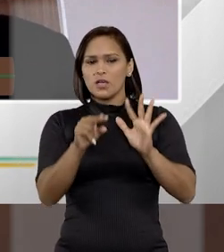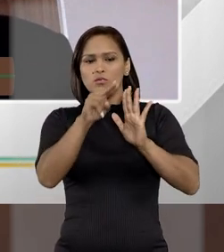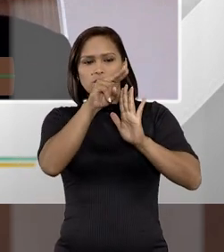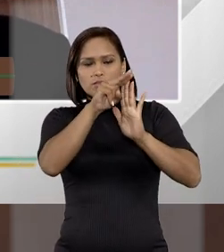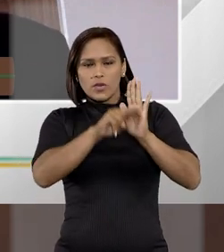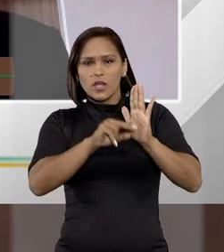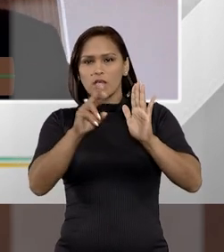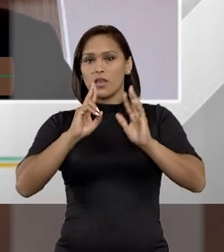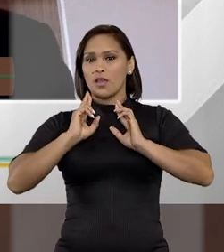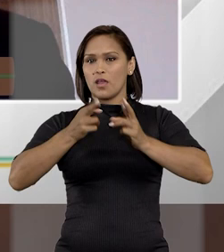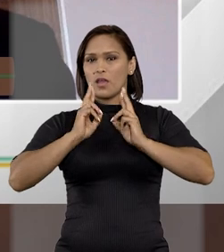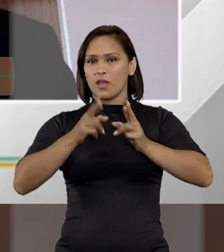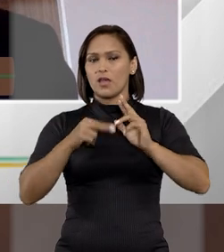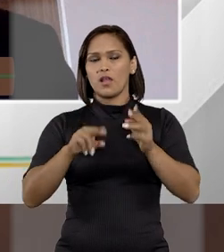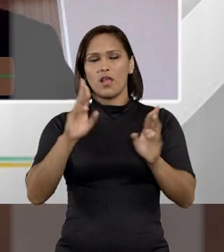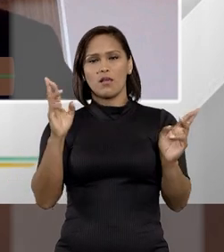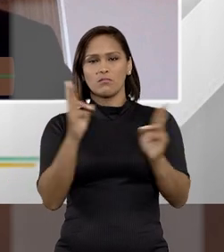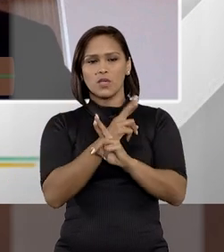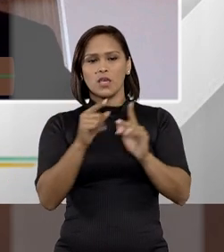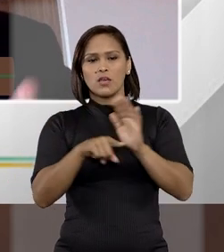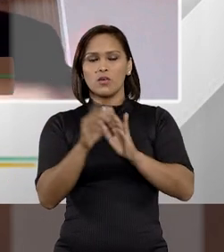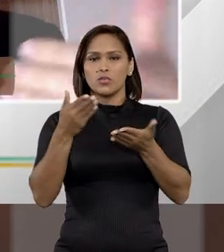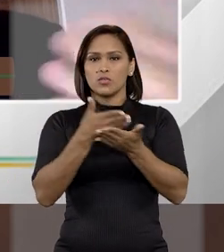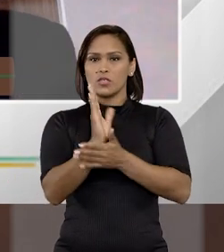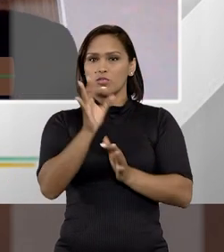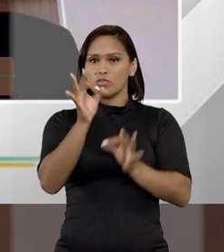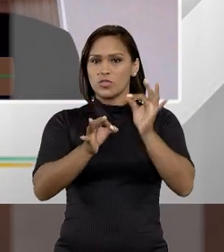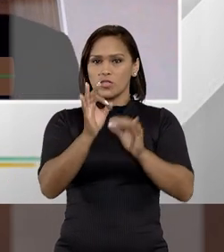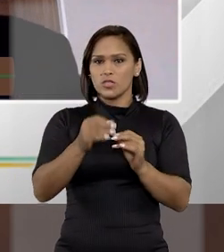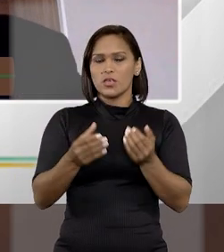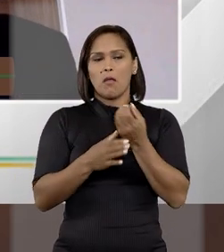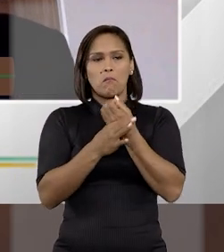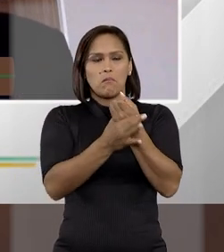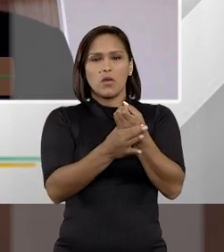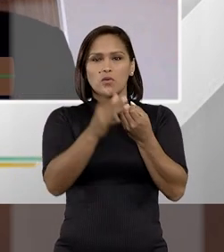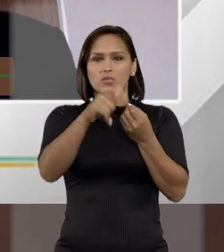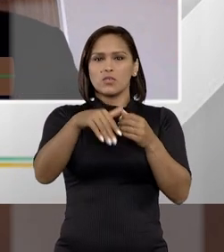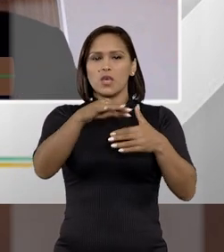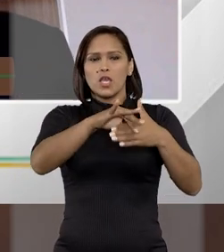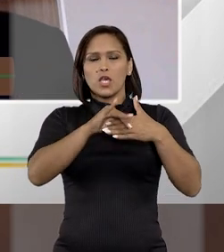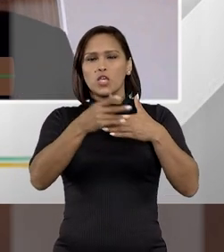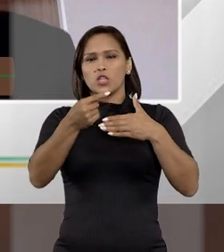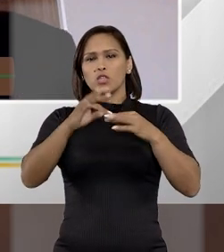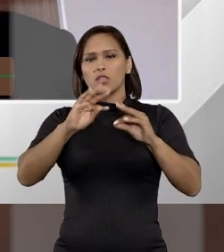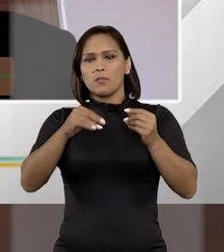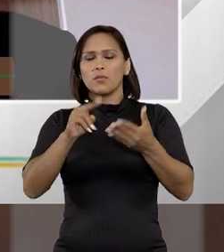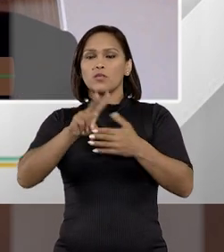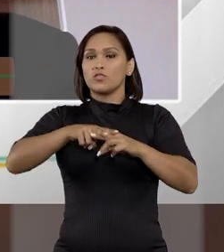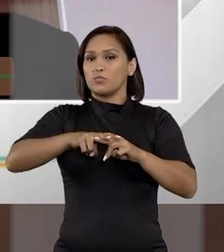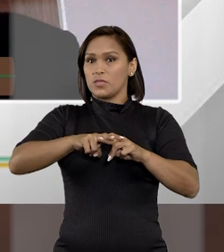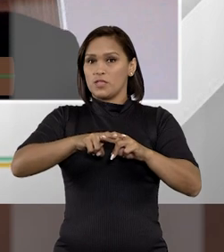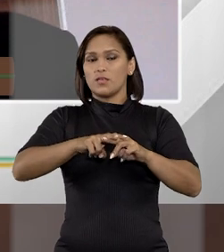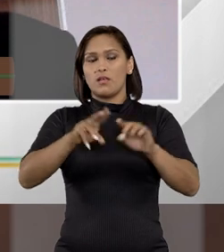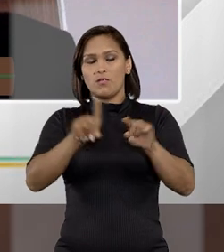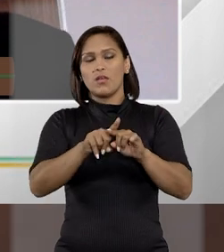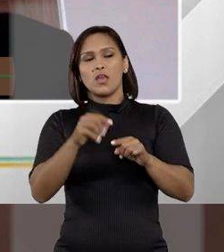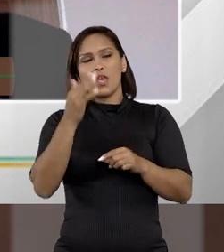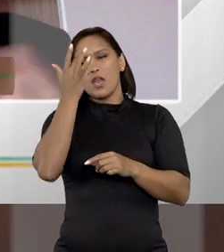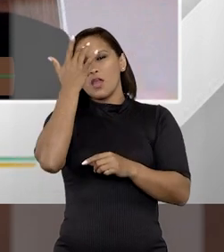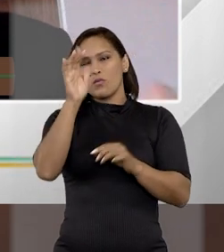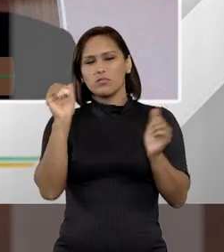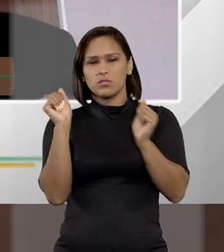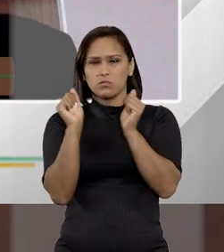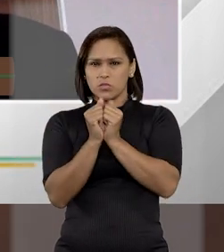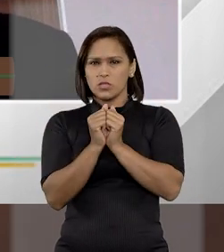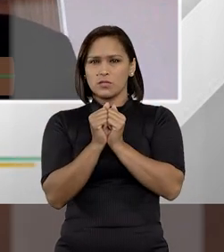medidas que reclamem uma autorização judicial, como um mandado de busca e apreensão, eventualmente um mandado de prisão, eu